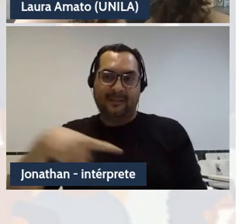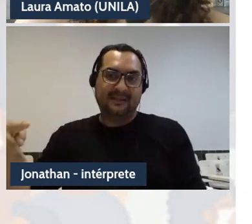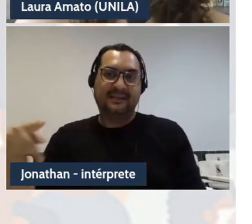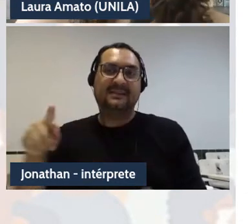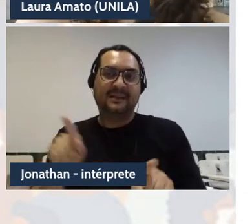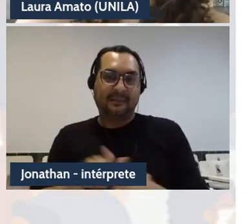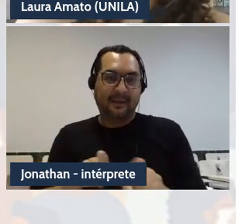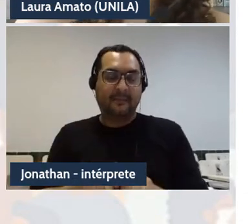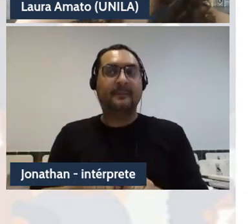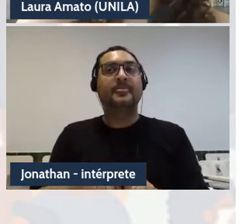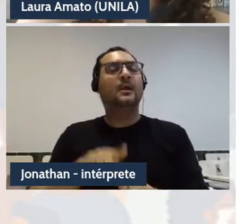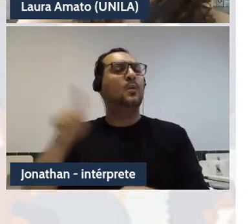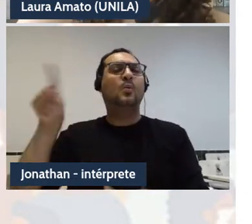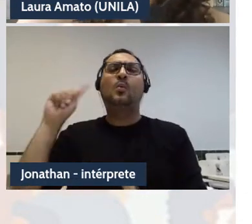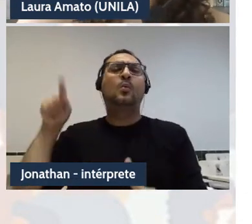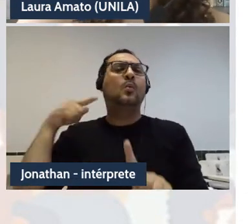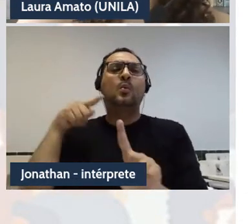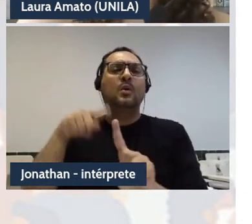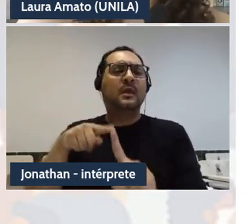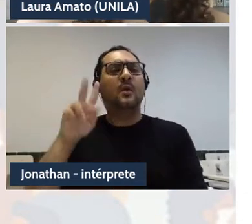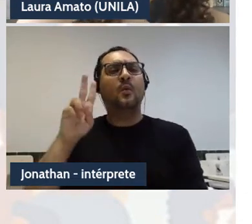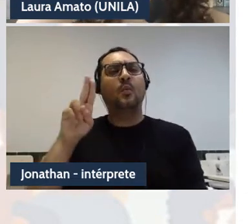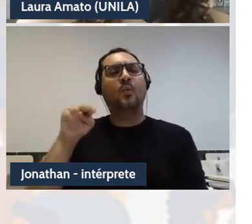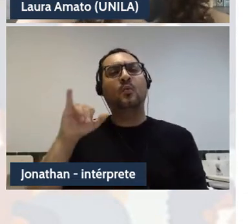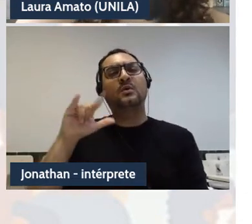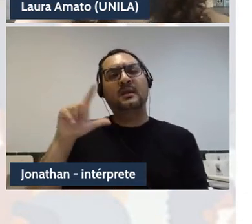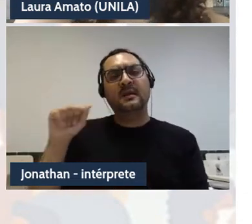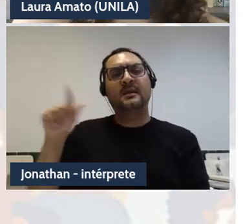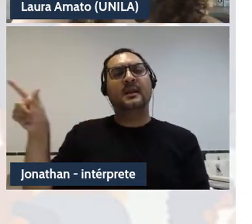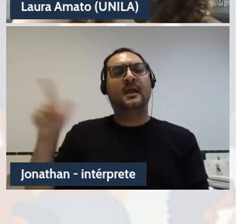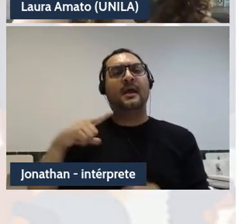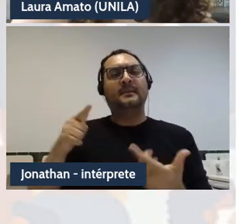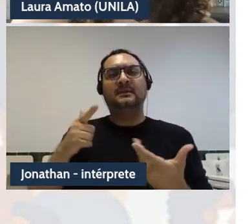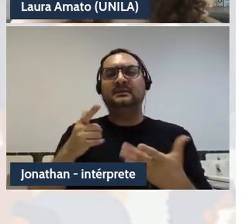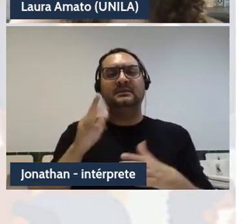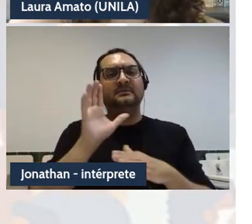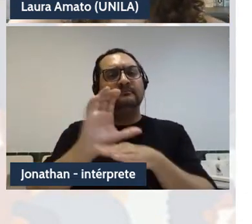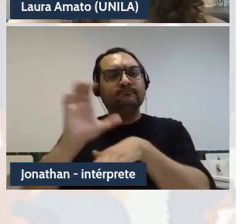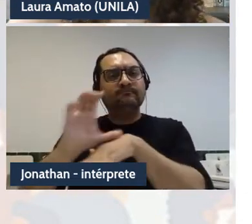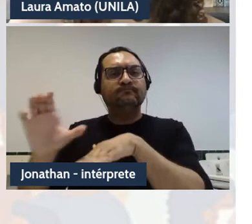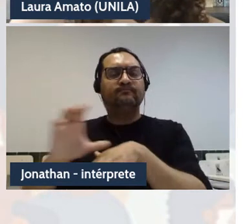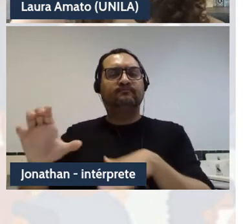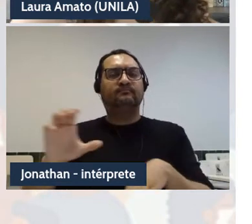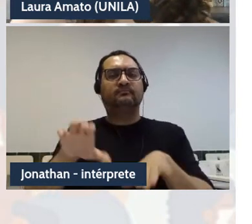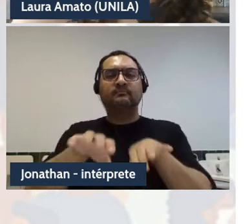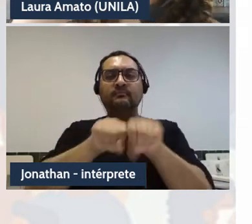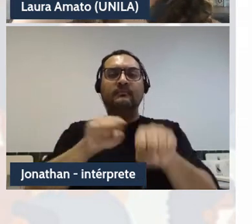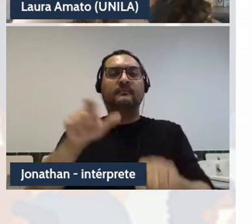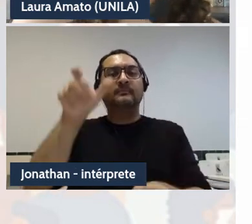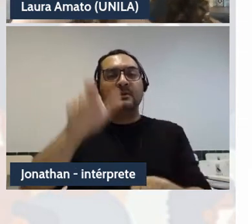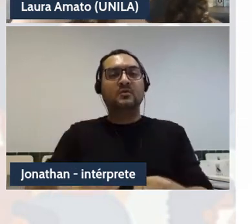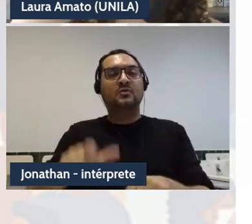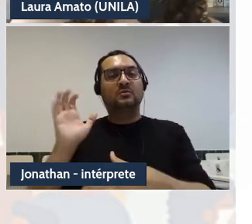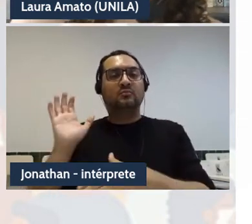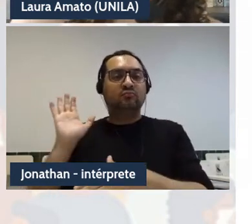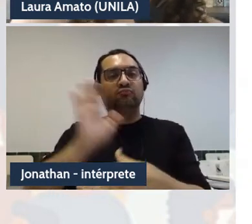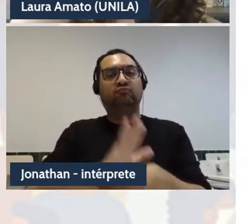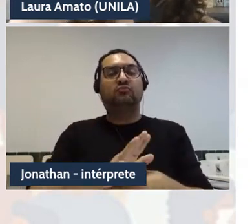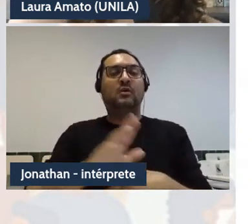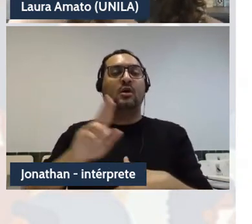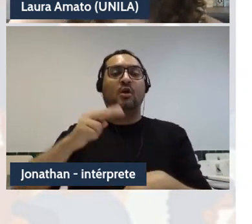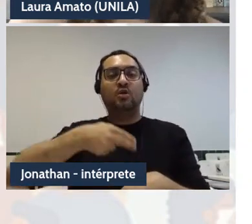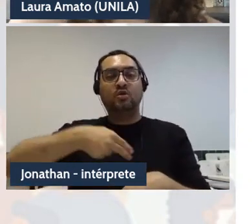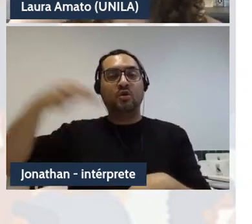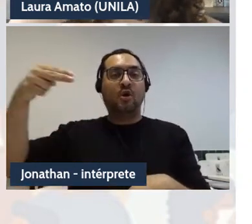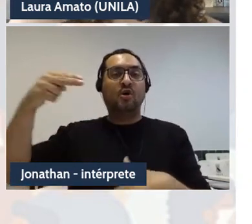missão institucional formar recursos humanos aptos a contribuir com a integração latino-americana, com o desenvolvimento regional